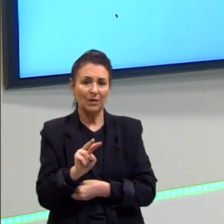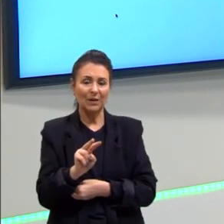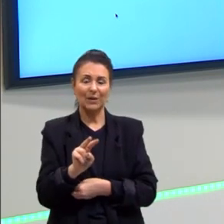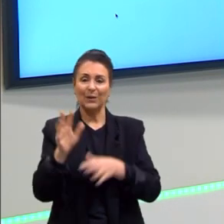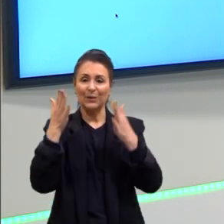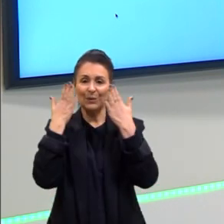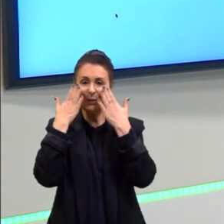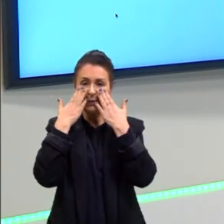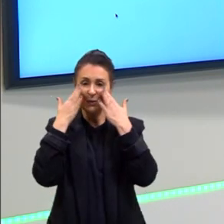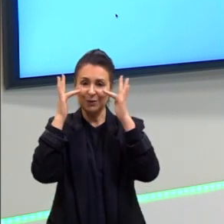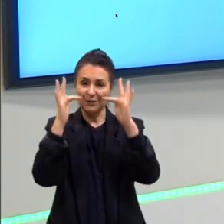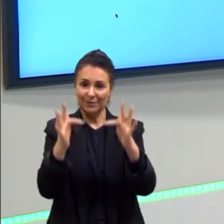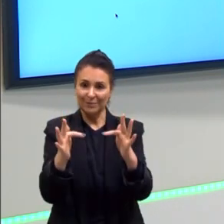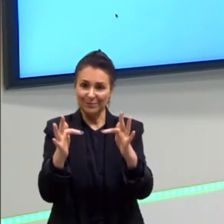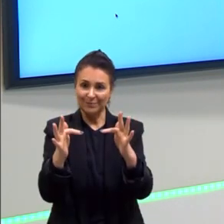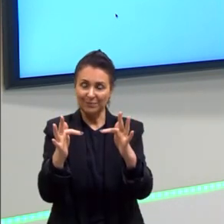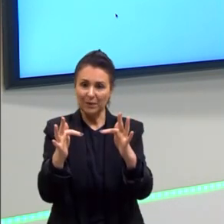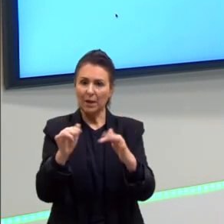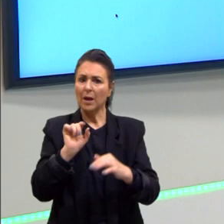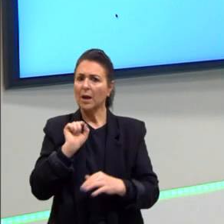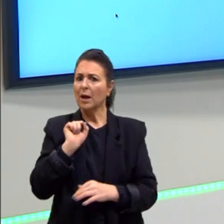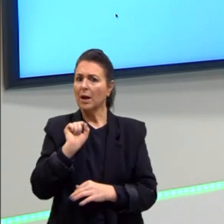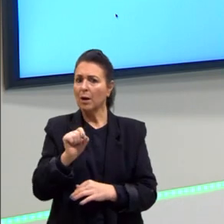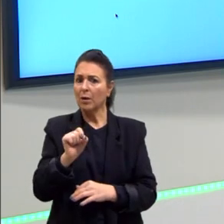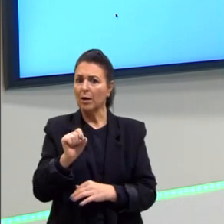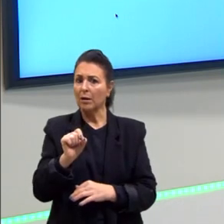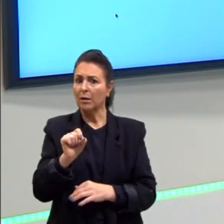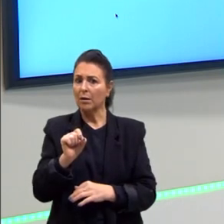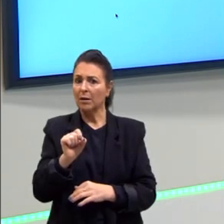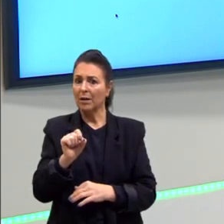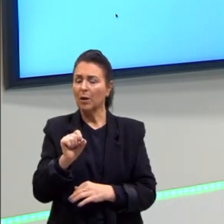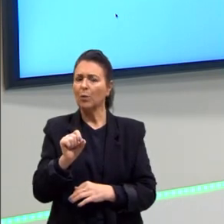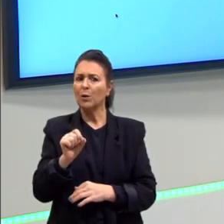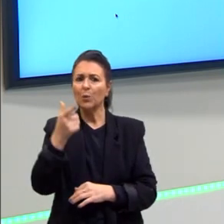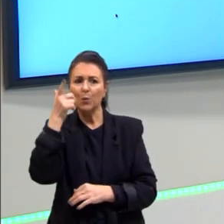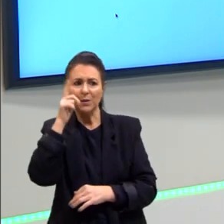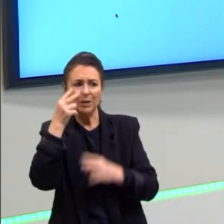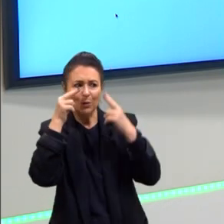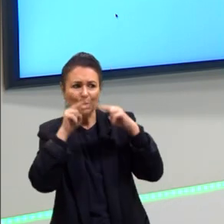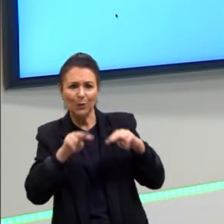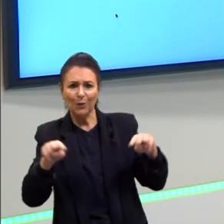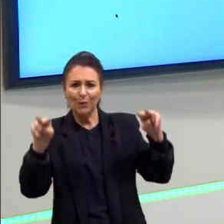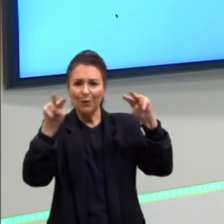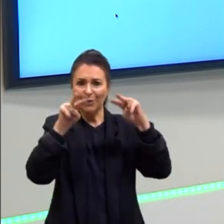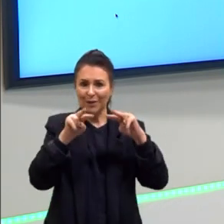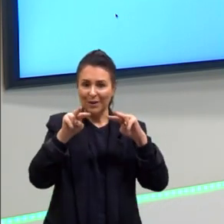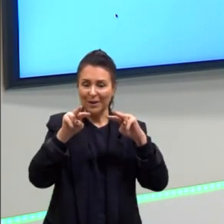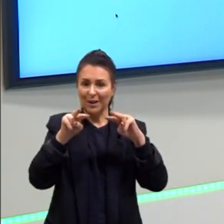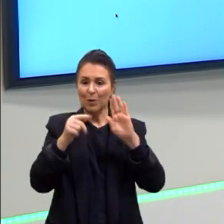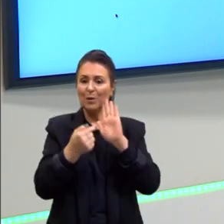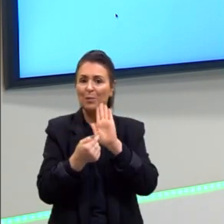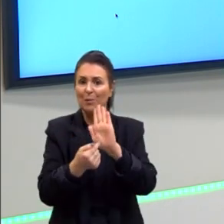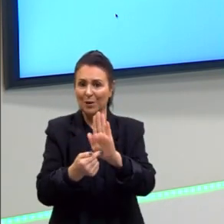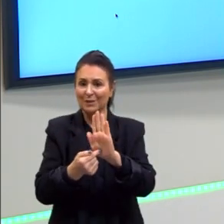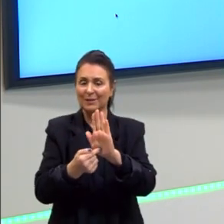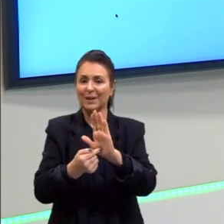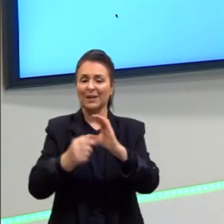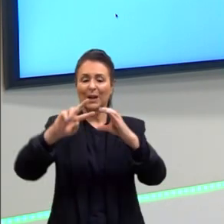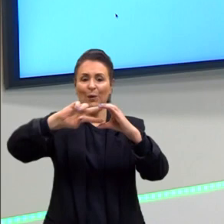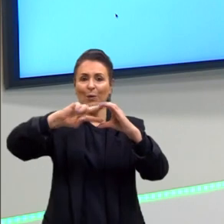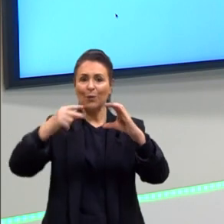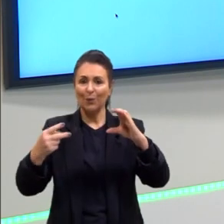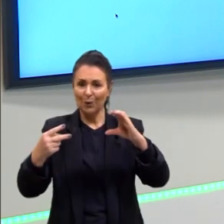fenótipo. O fenótipo é aquilo ali que você consegue enxergar, que é a expressão do gene, do genótipo.